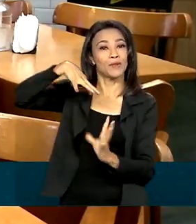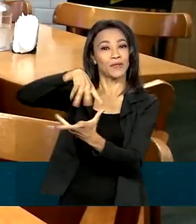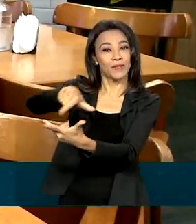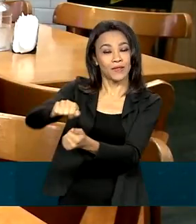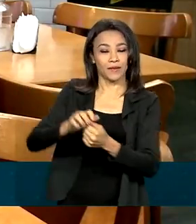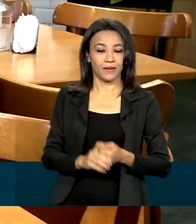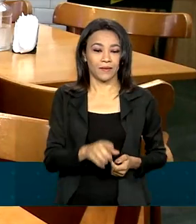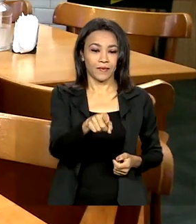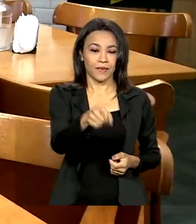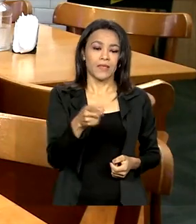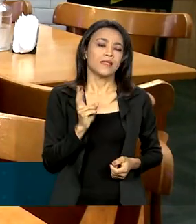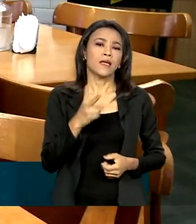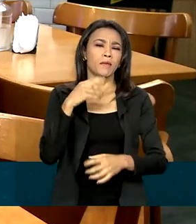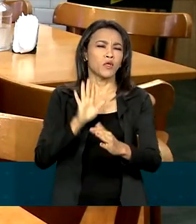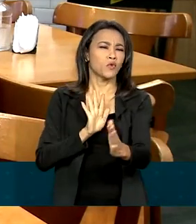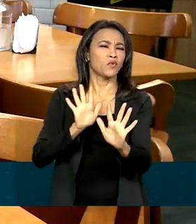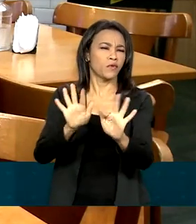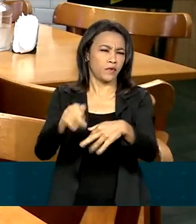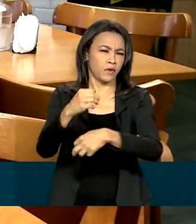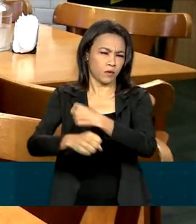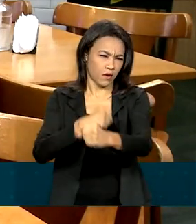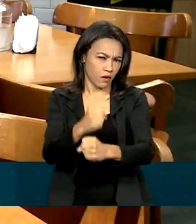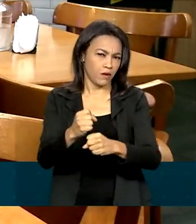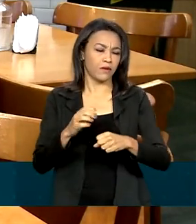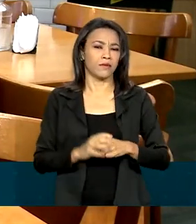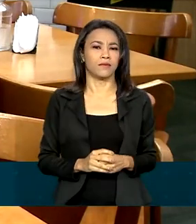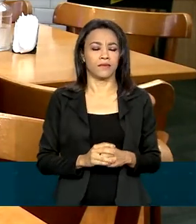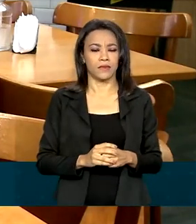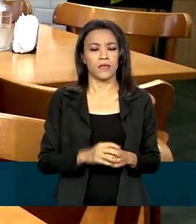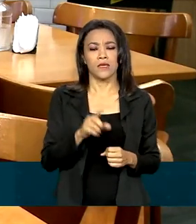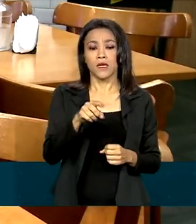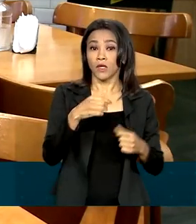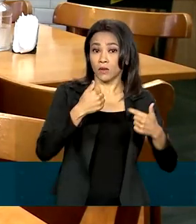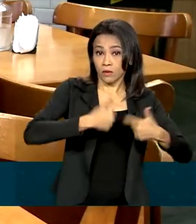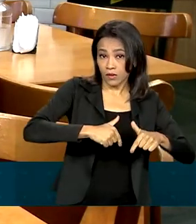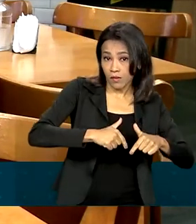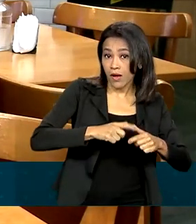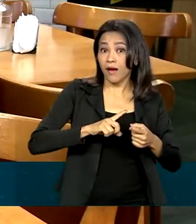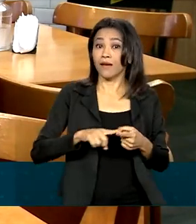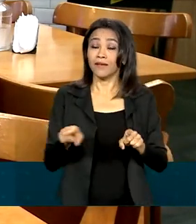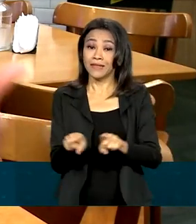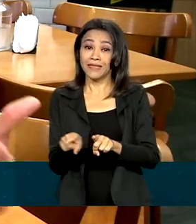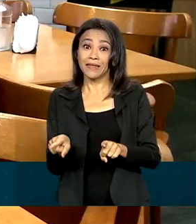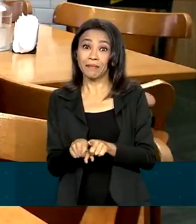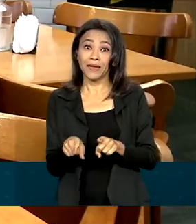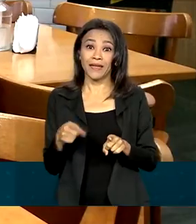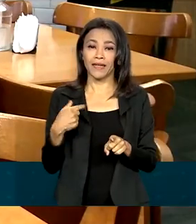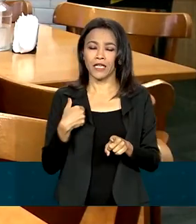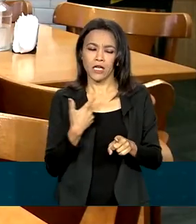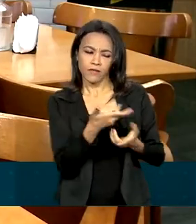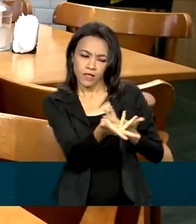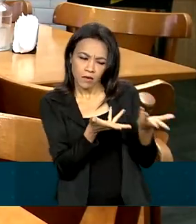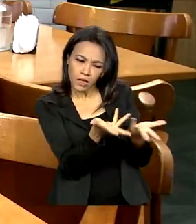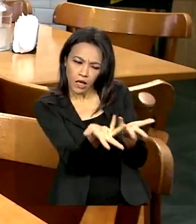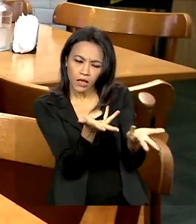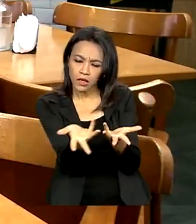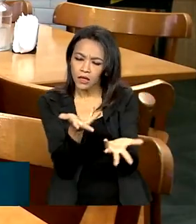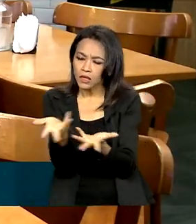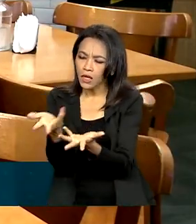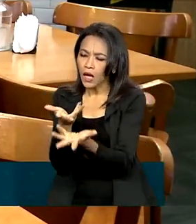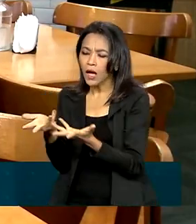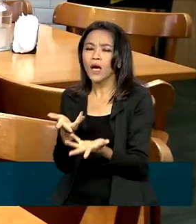que vem temporário no final do ano e performa bem, não só no trabalho, mas como na identidade com o nosso cliente, com a nossa equipe,